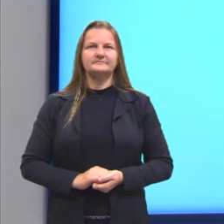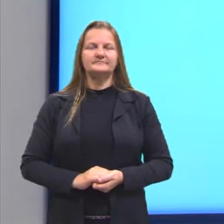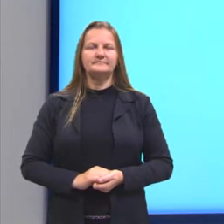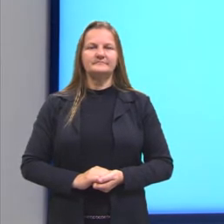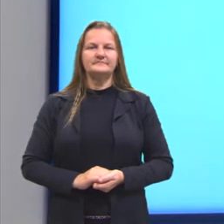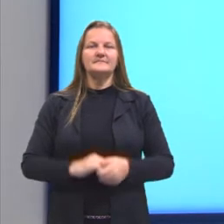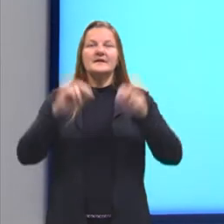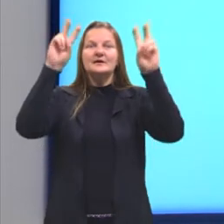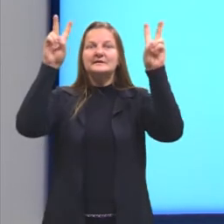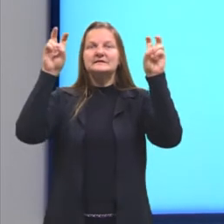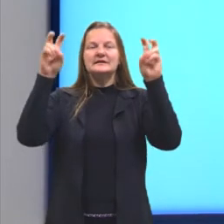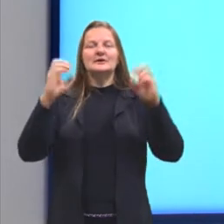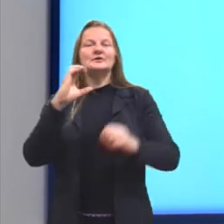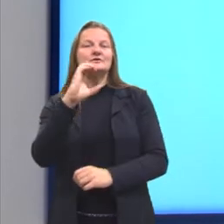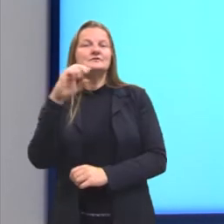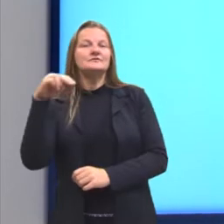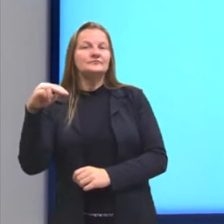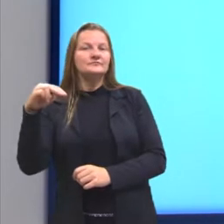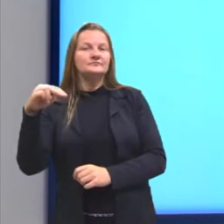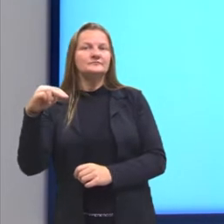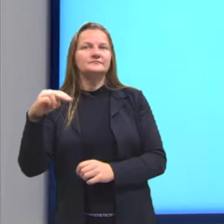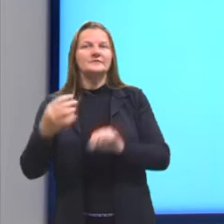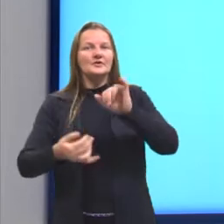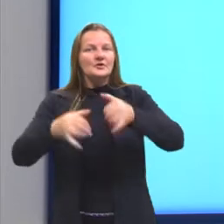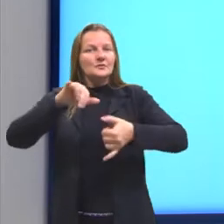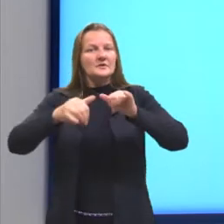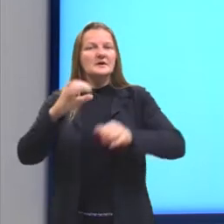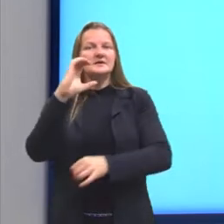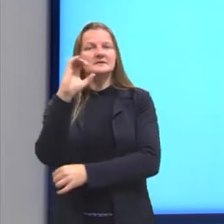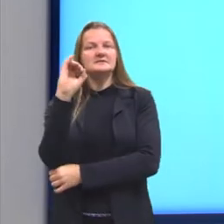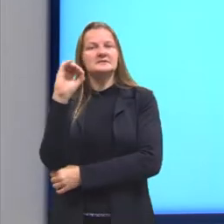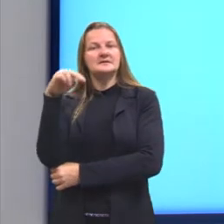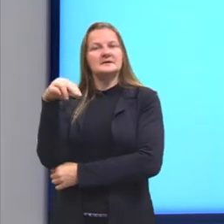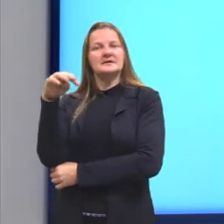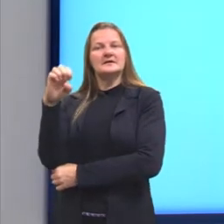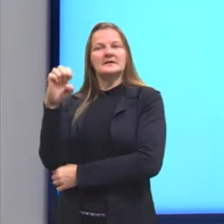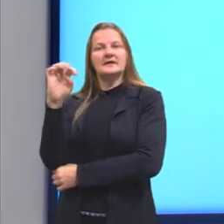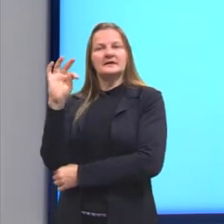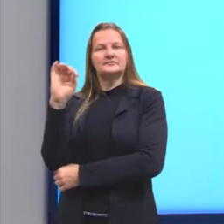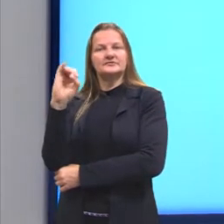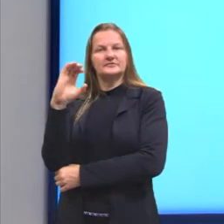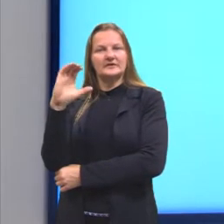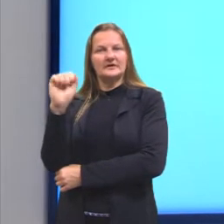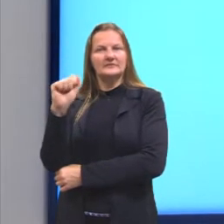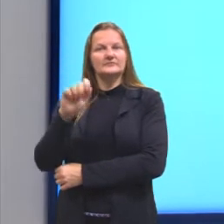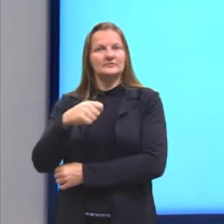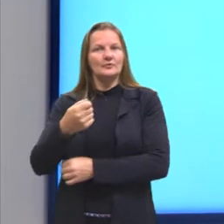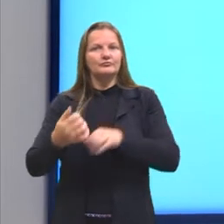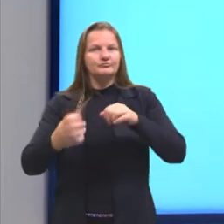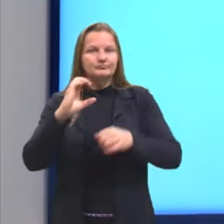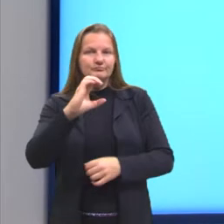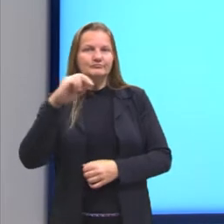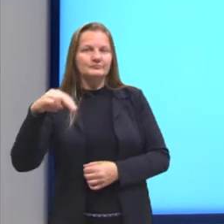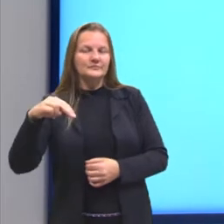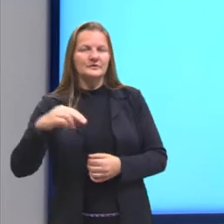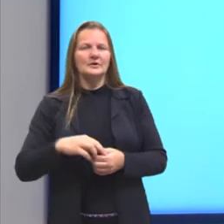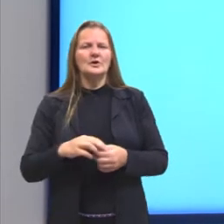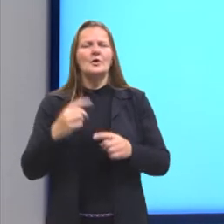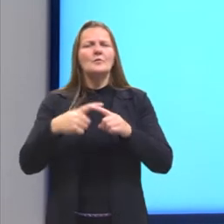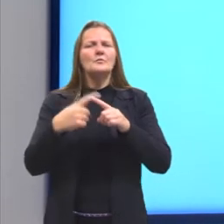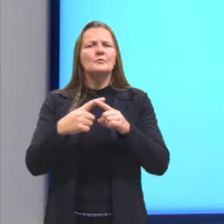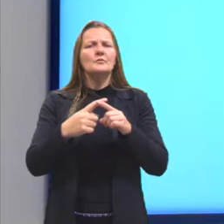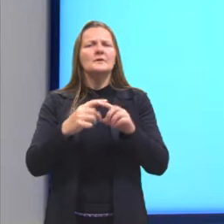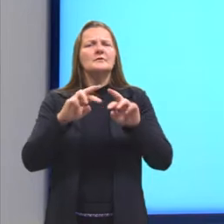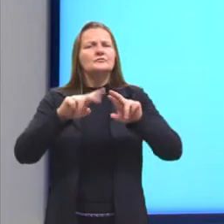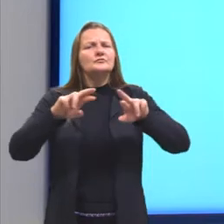Então, a cinética, ela é uma área da química que estuda a velocidade de reações ou taxa reacional.